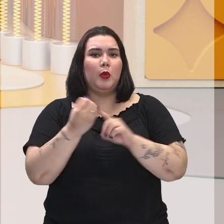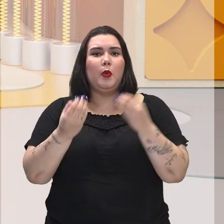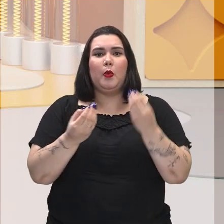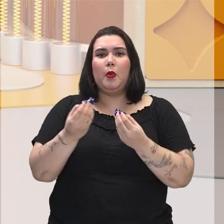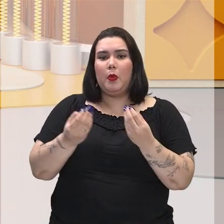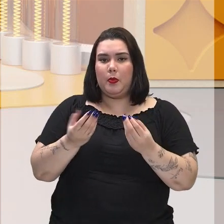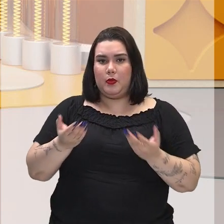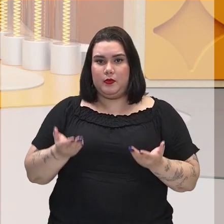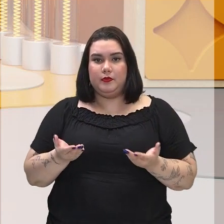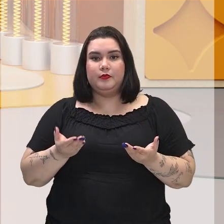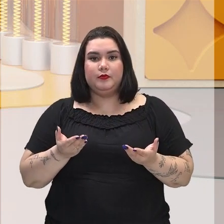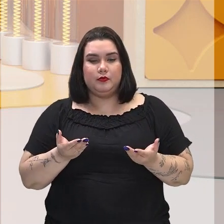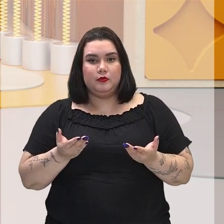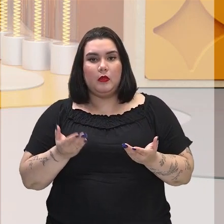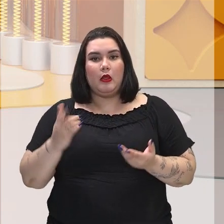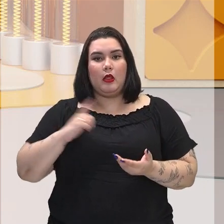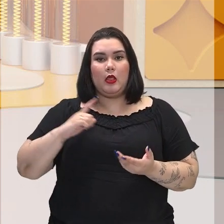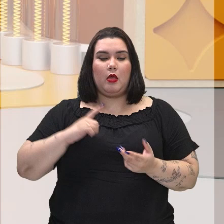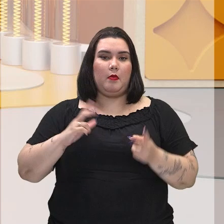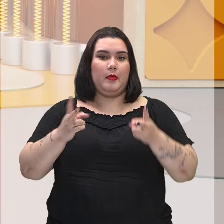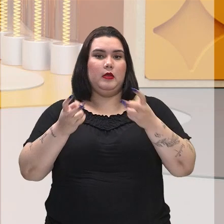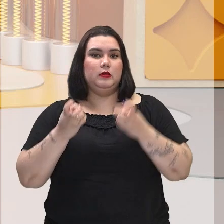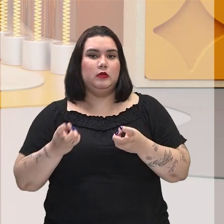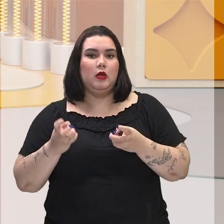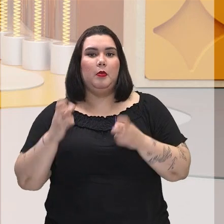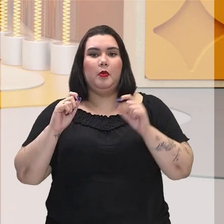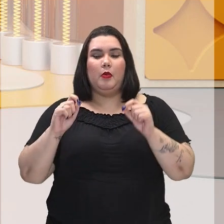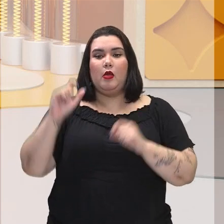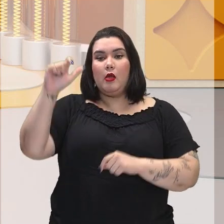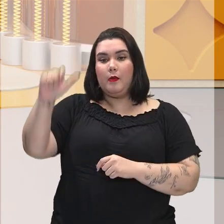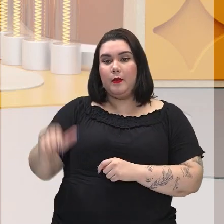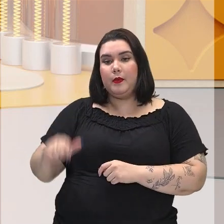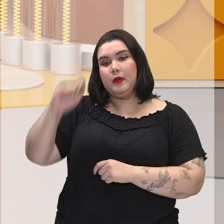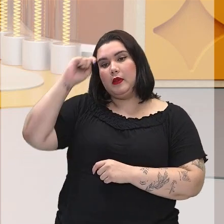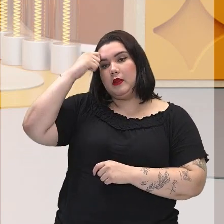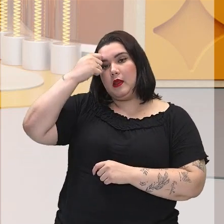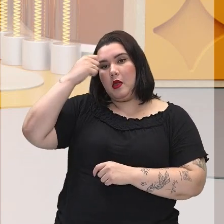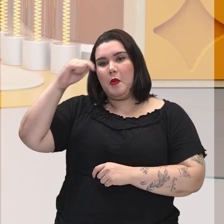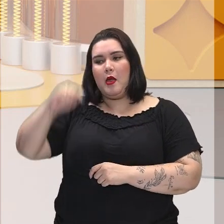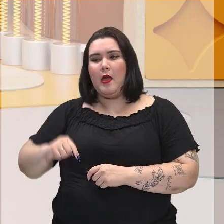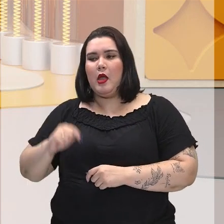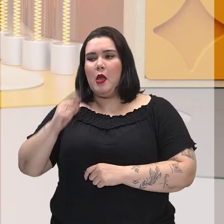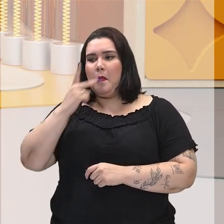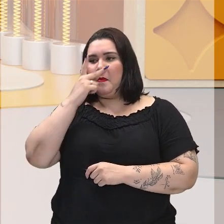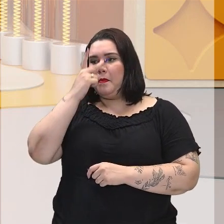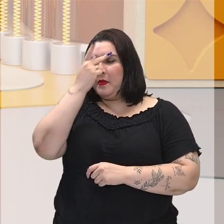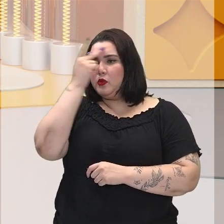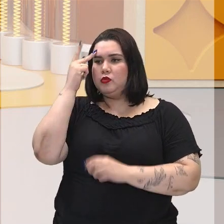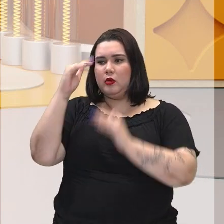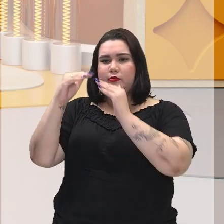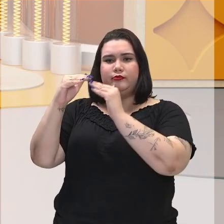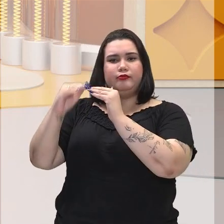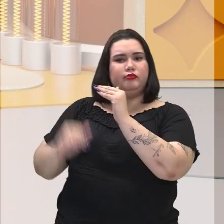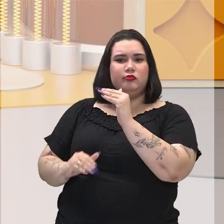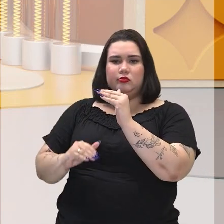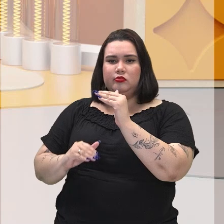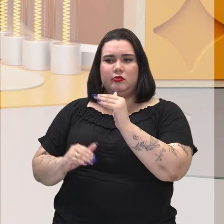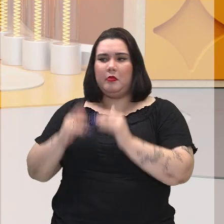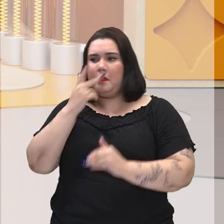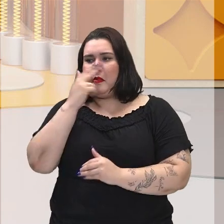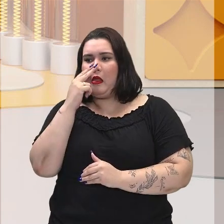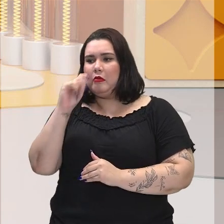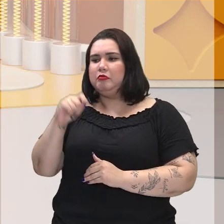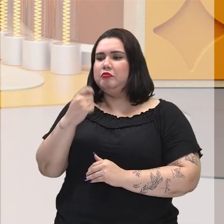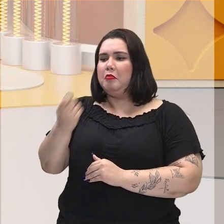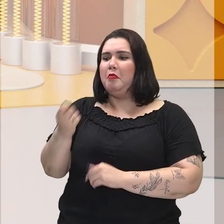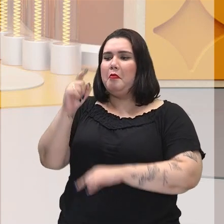de escravidão? E que via ainda o negro como alguém inferior. Que ainda era tratado como objeto, como